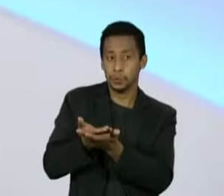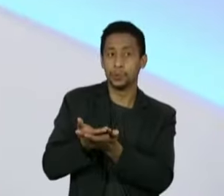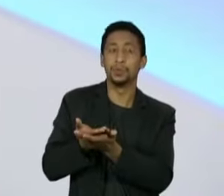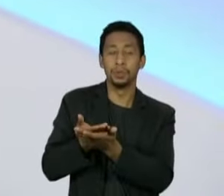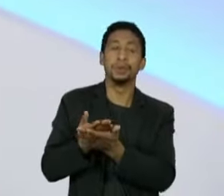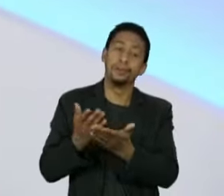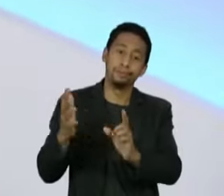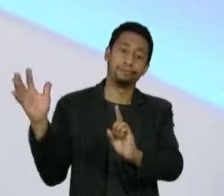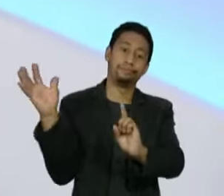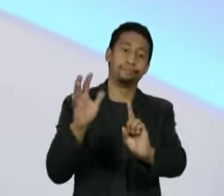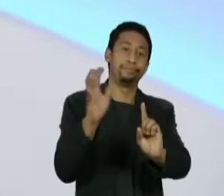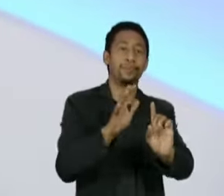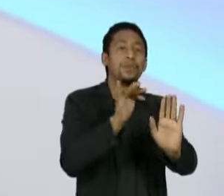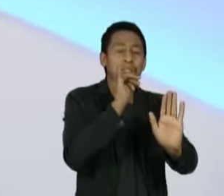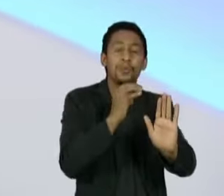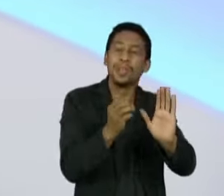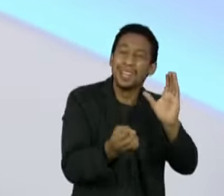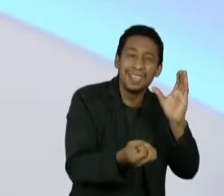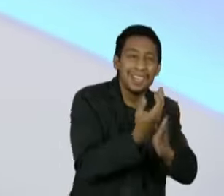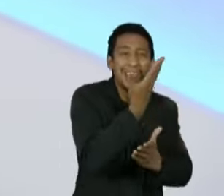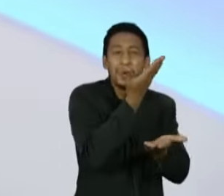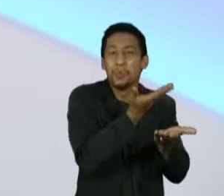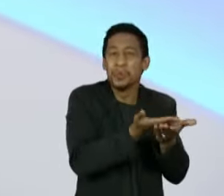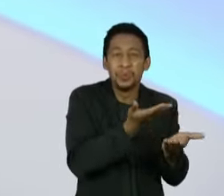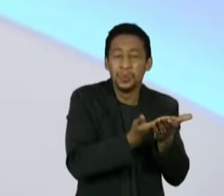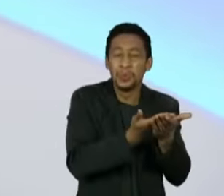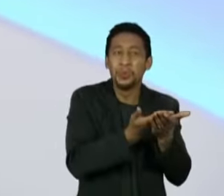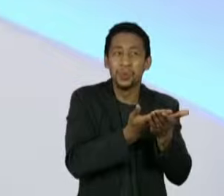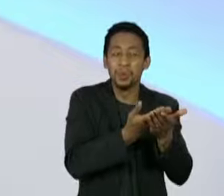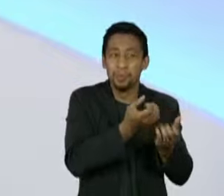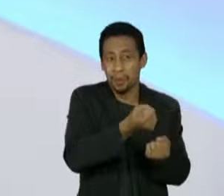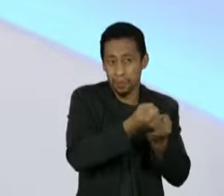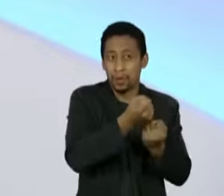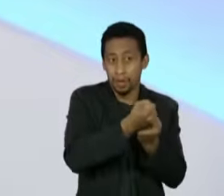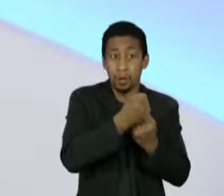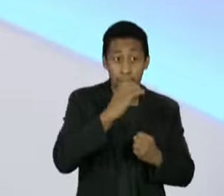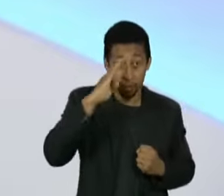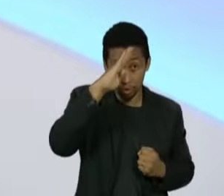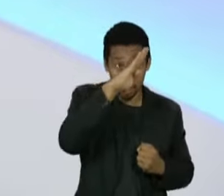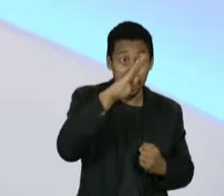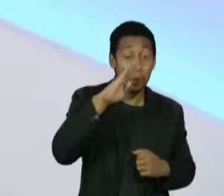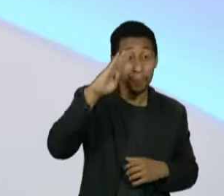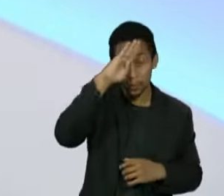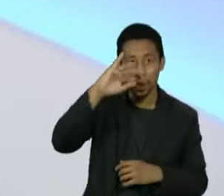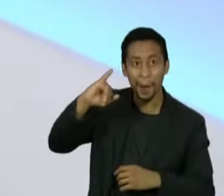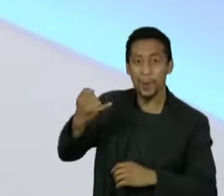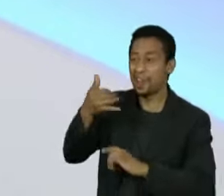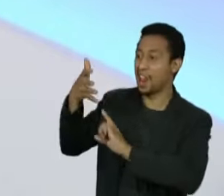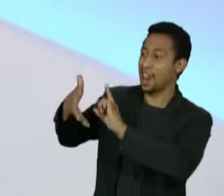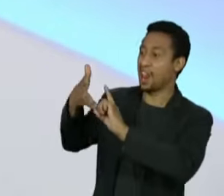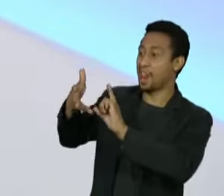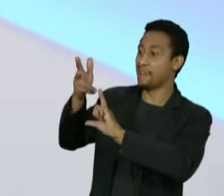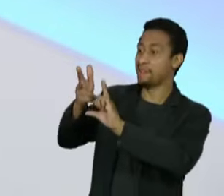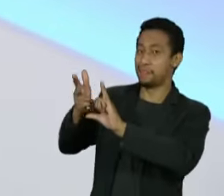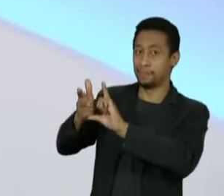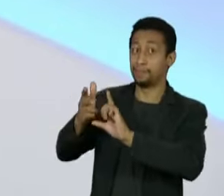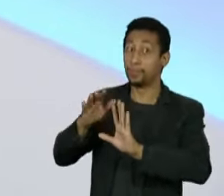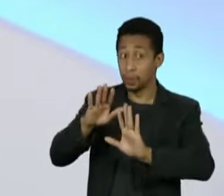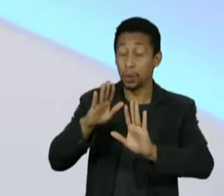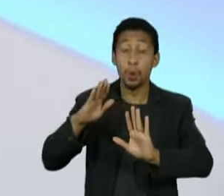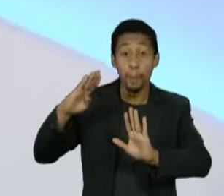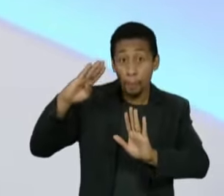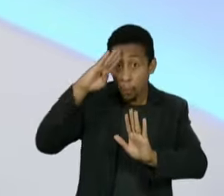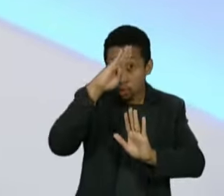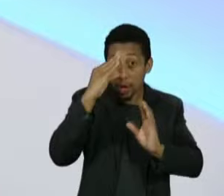estudo que é feito apenas para dar base para aquela teoria do Bolsonaro e o Bolsonaro imediatamente dá alcance para aquilo. Um tweet do Bolsonaro, uma